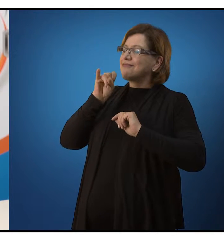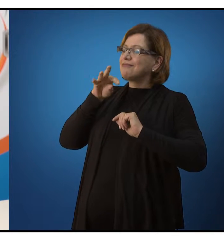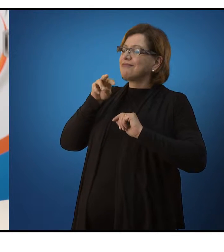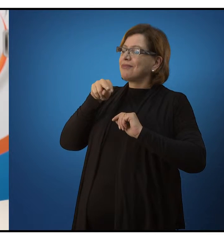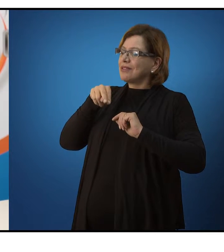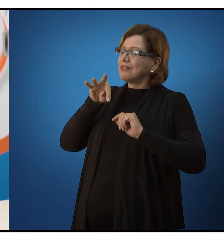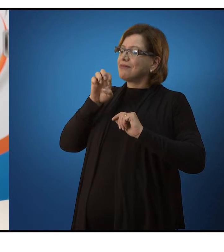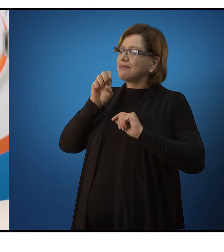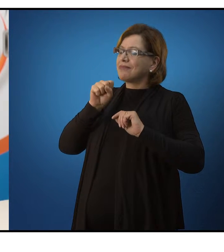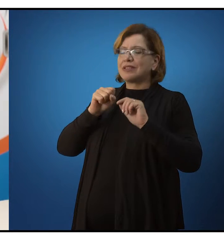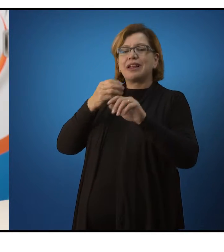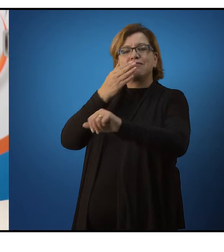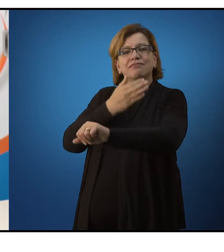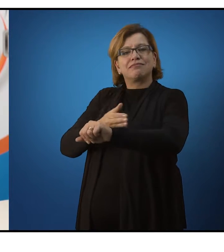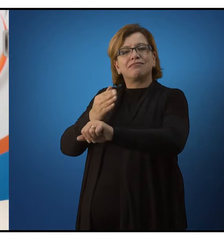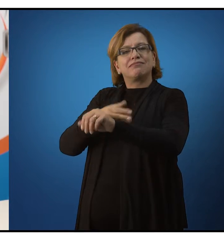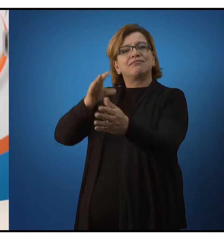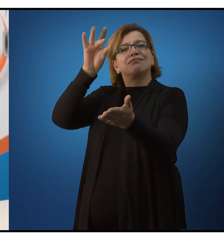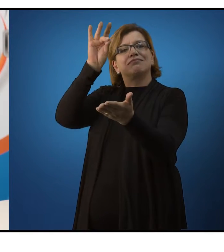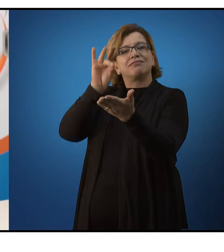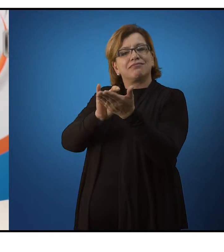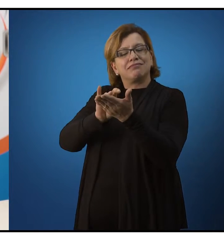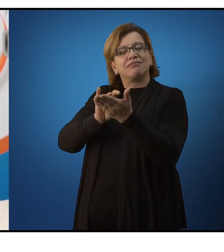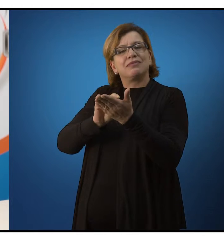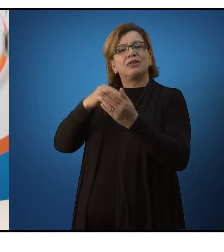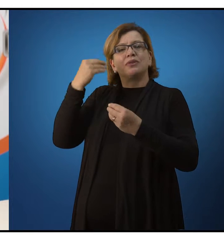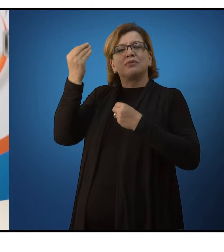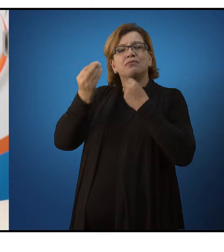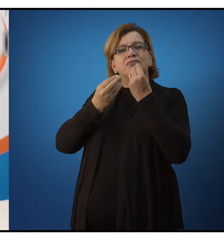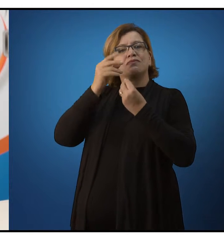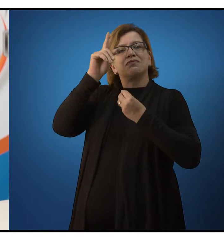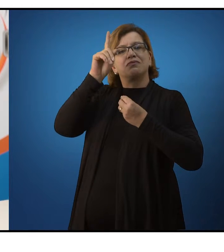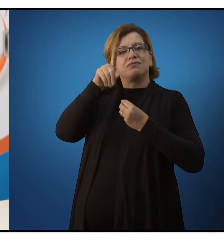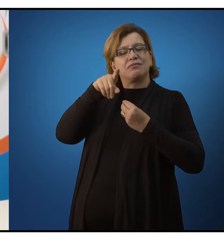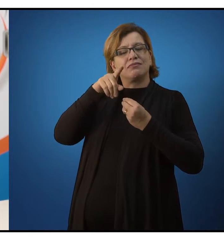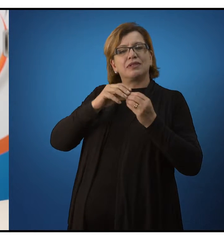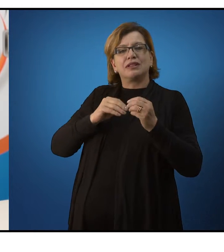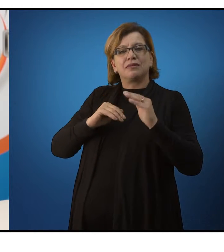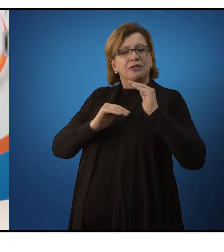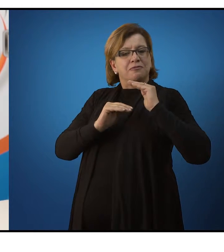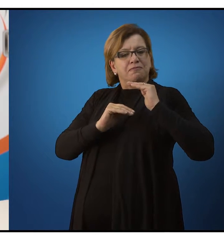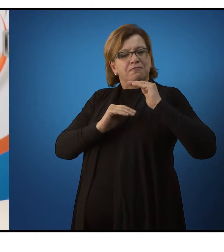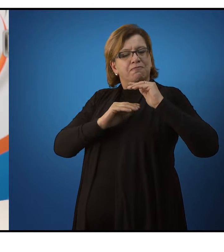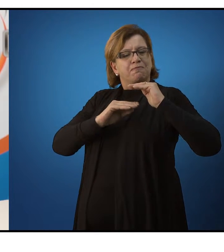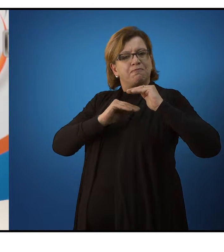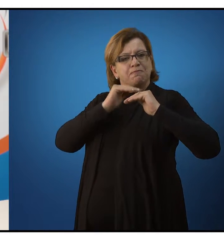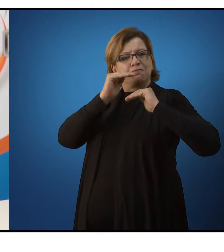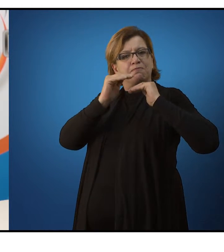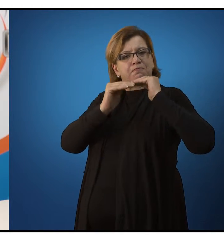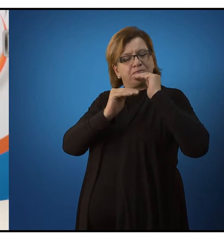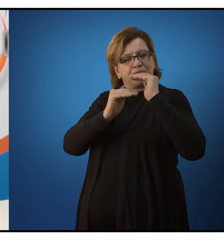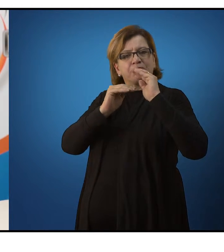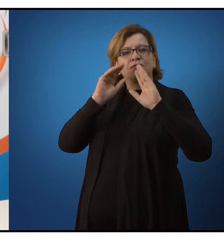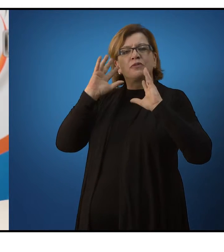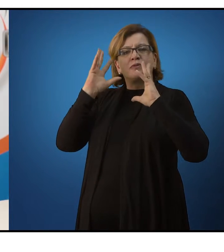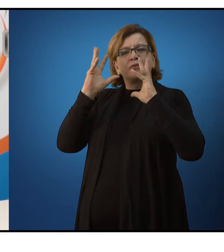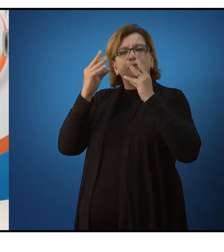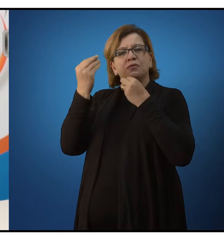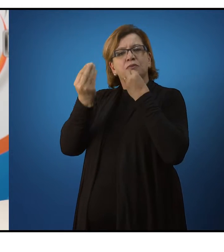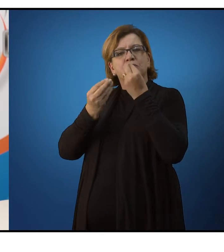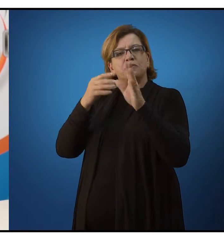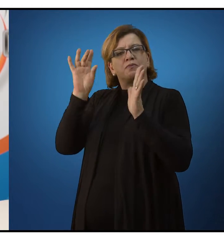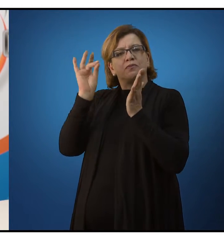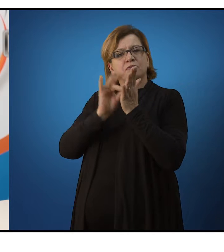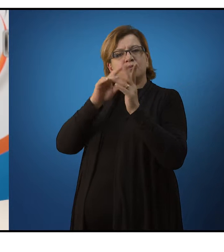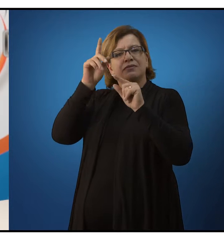realidade como ela de fato é, né? E nesse processo todo de olhar para a realidade como de fato ela se apresenta,